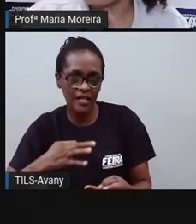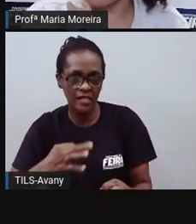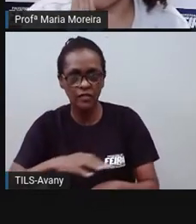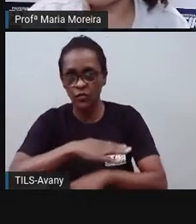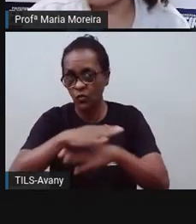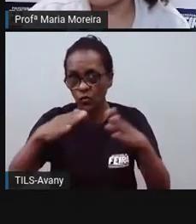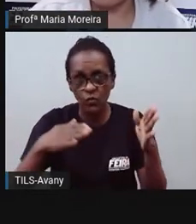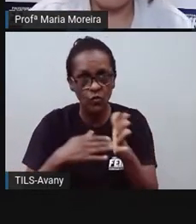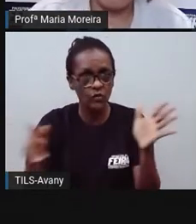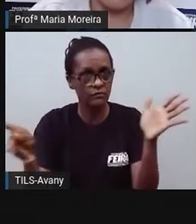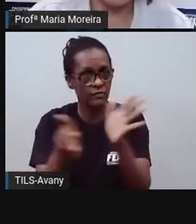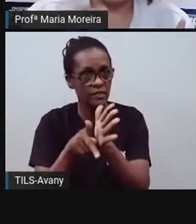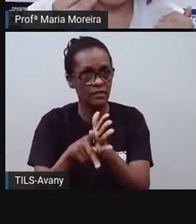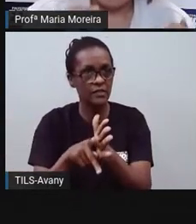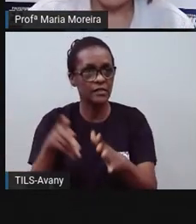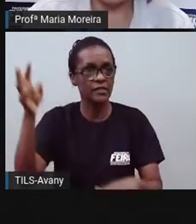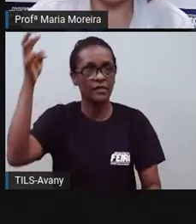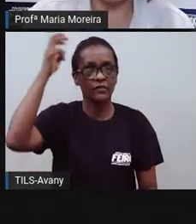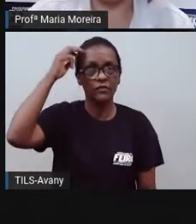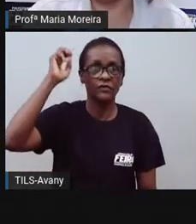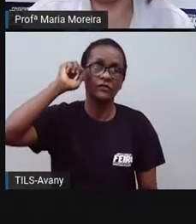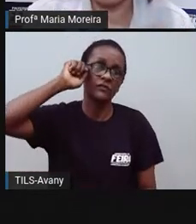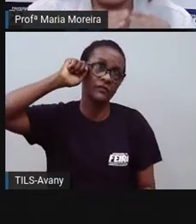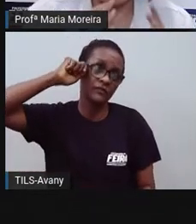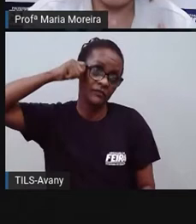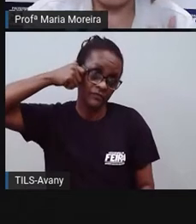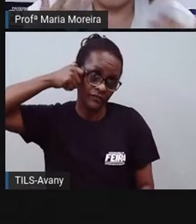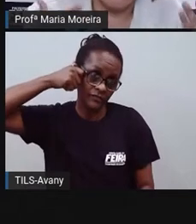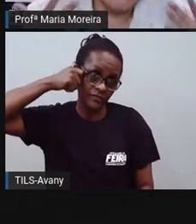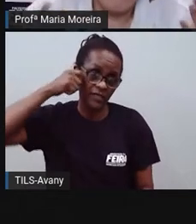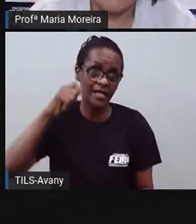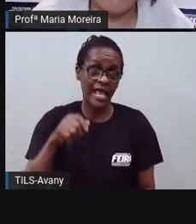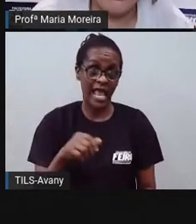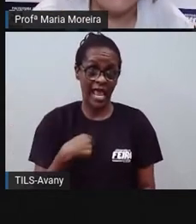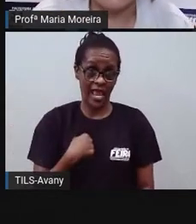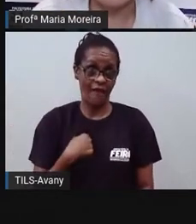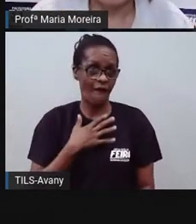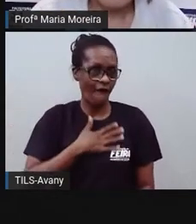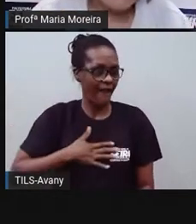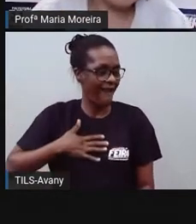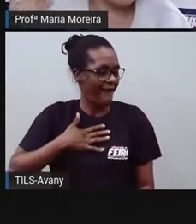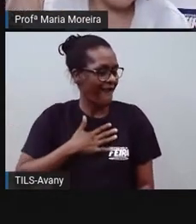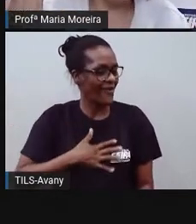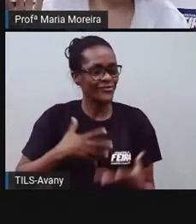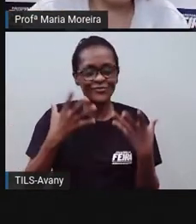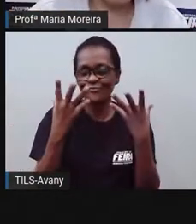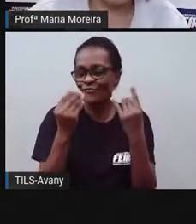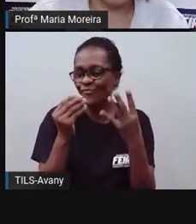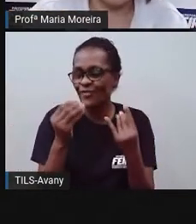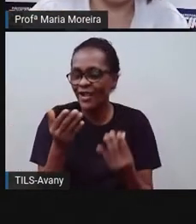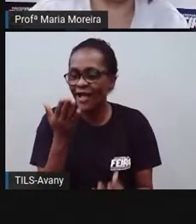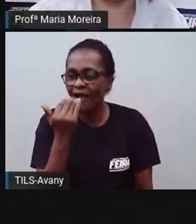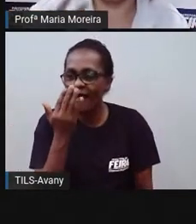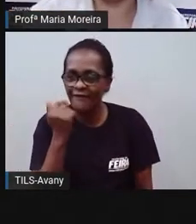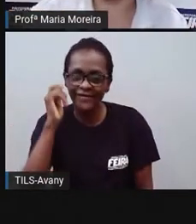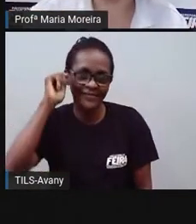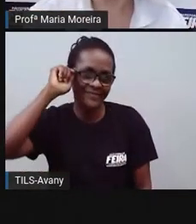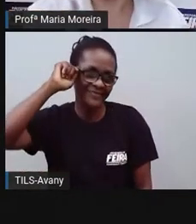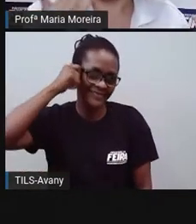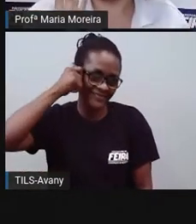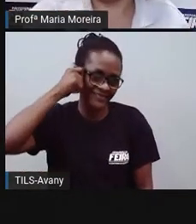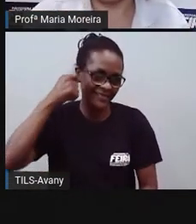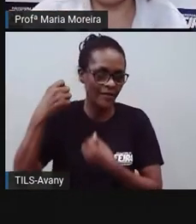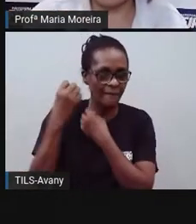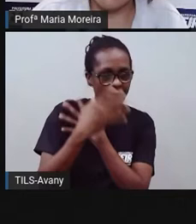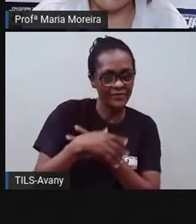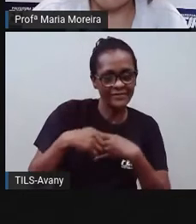parte que a Maria adora, porque comida, falou, é comida, eu fico logo animada e feliz. A música, né? Que a Pró falou aqui,